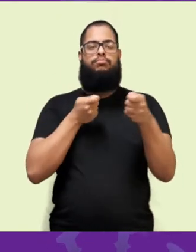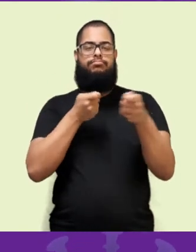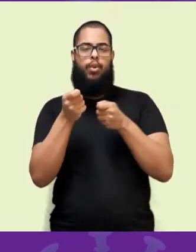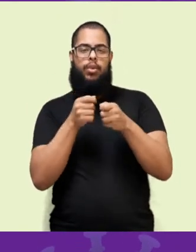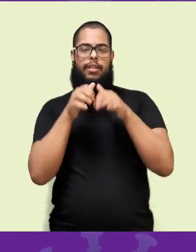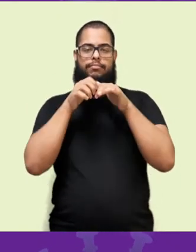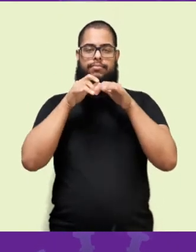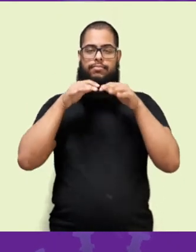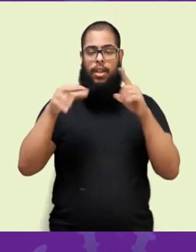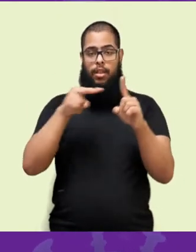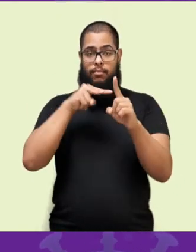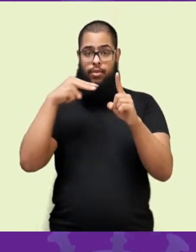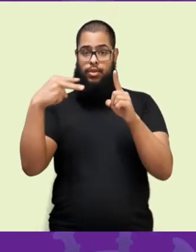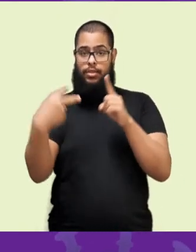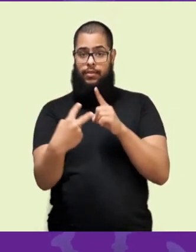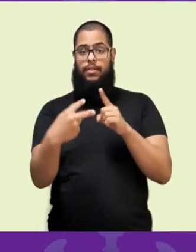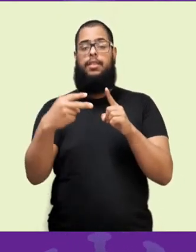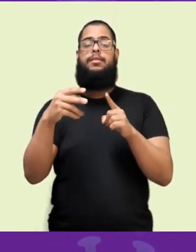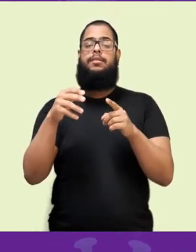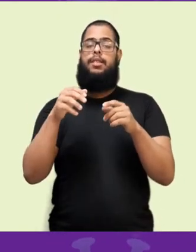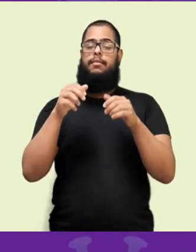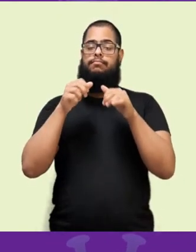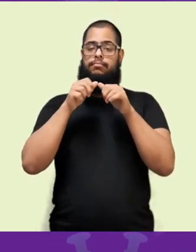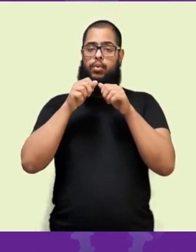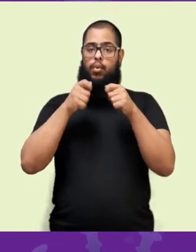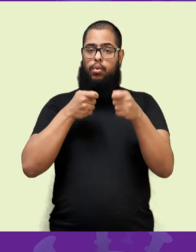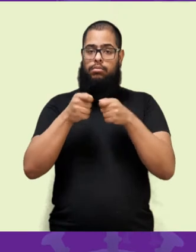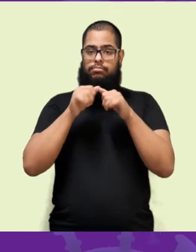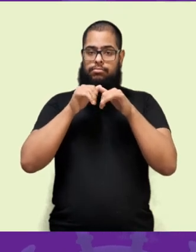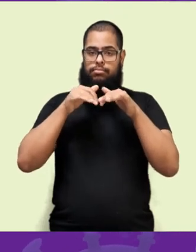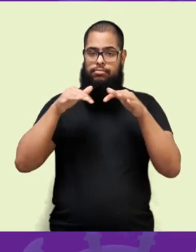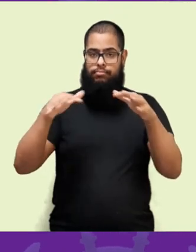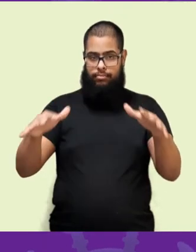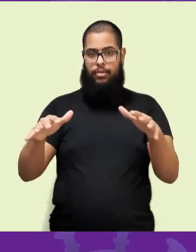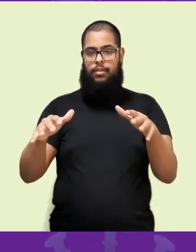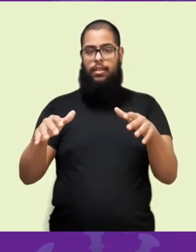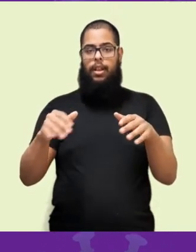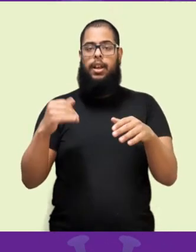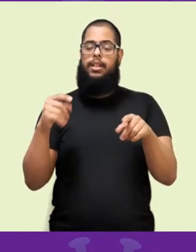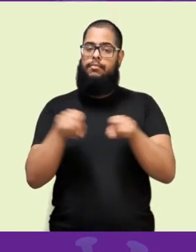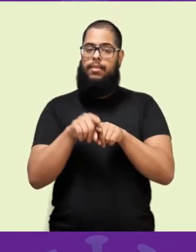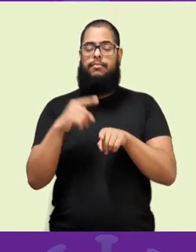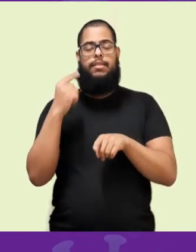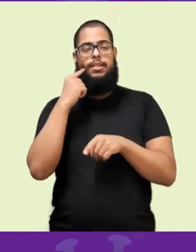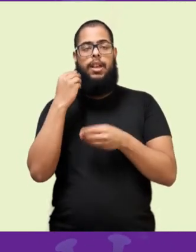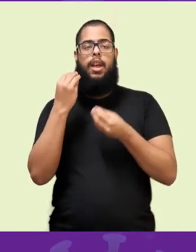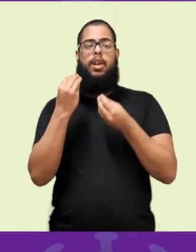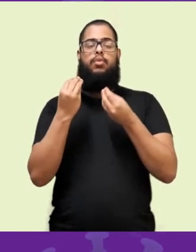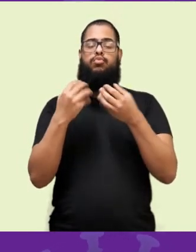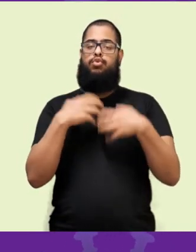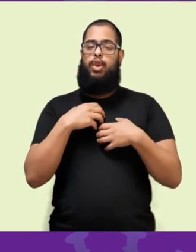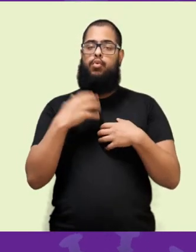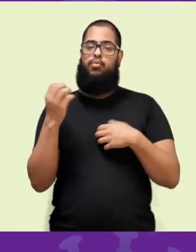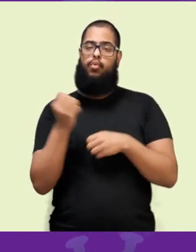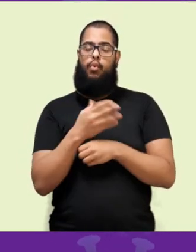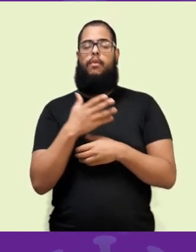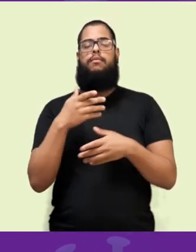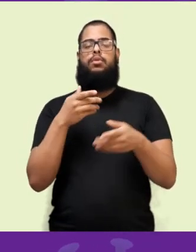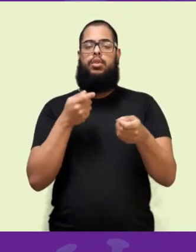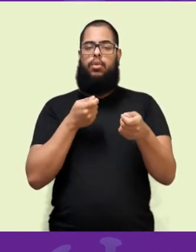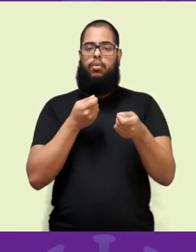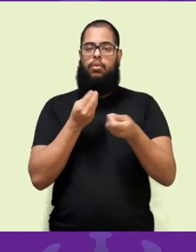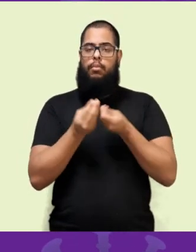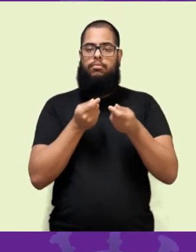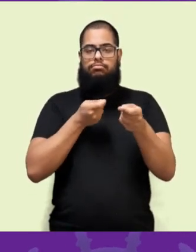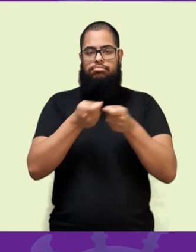a doença, tanto do ponto de vista clínico quanto do ponto de vista epidemiológico e até descobrir novas possibilidades de abordagem clínica